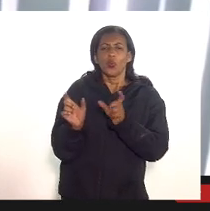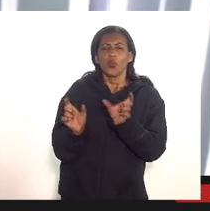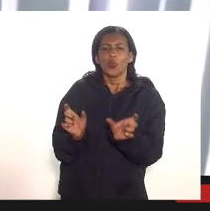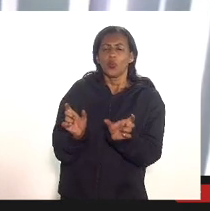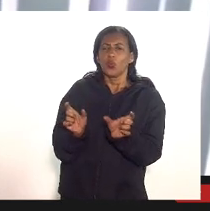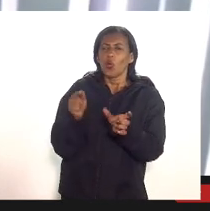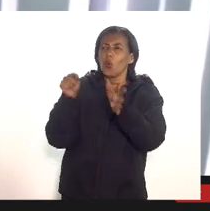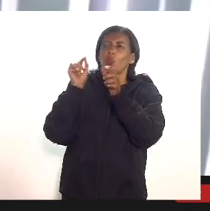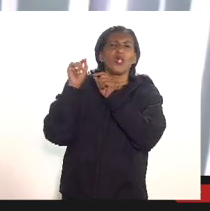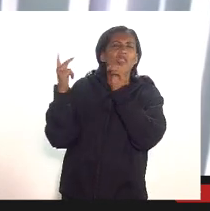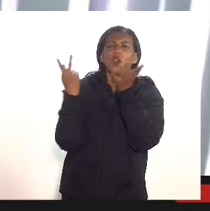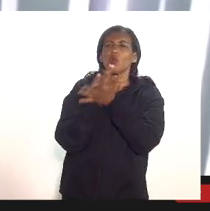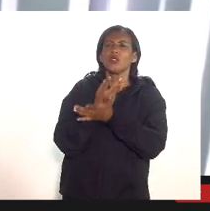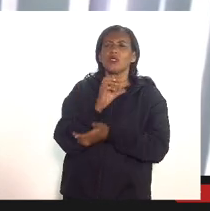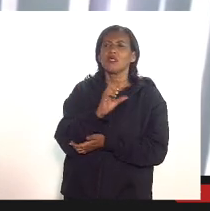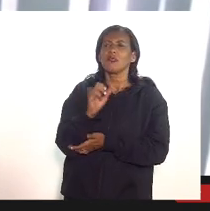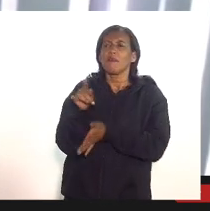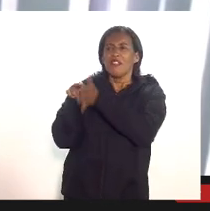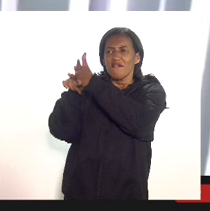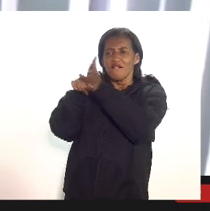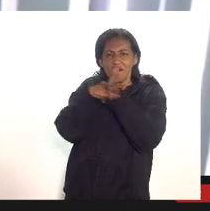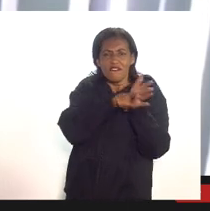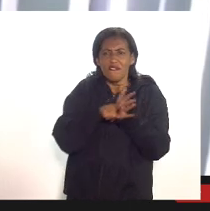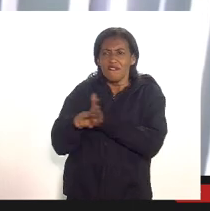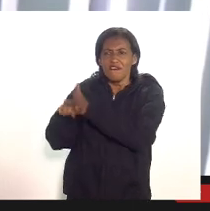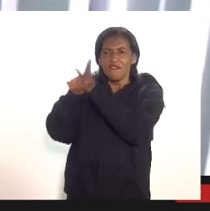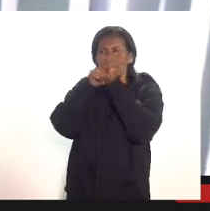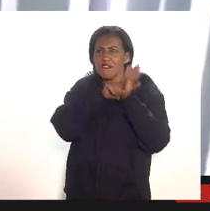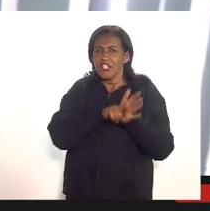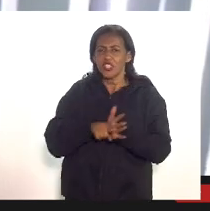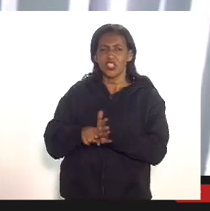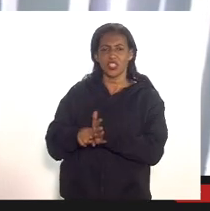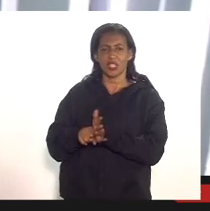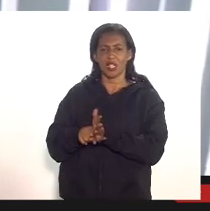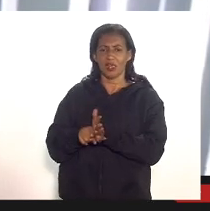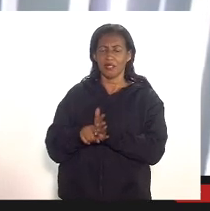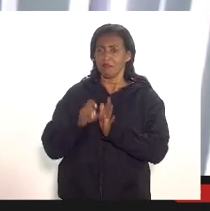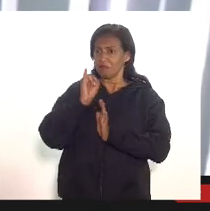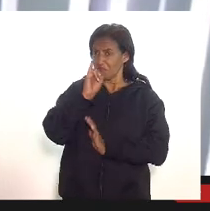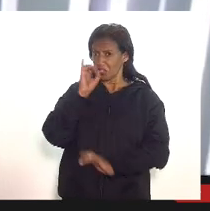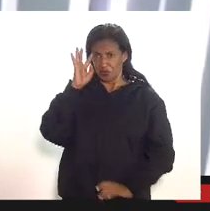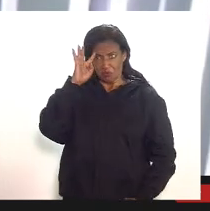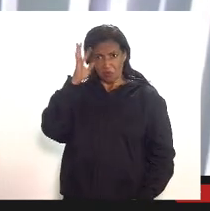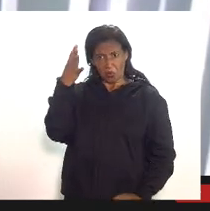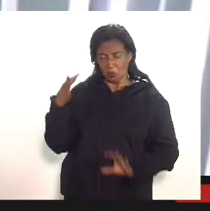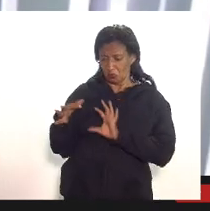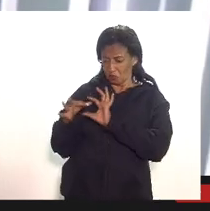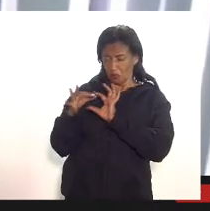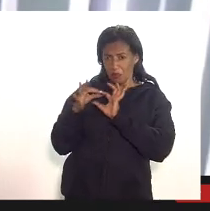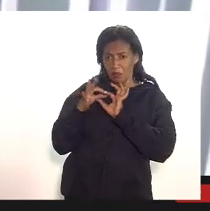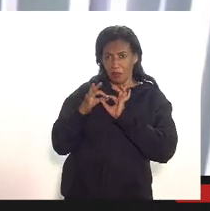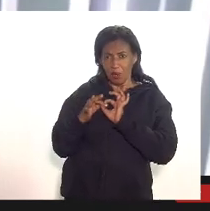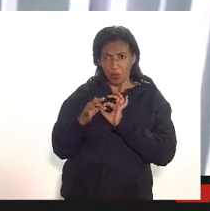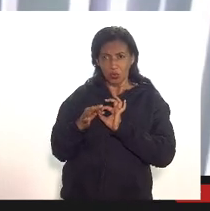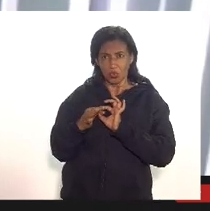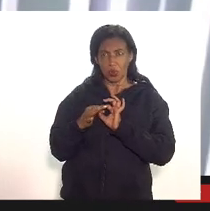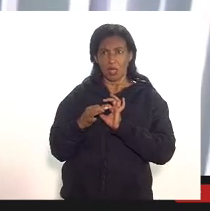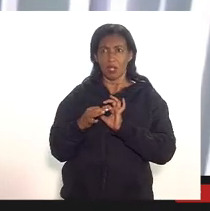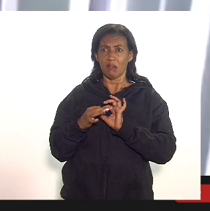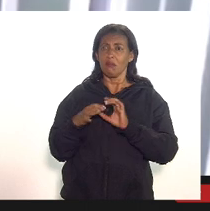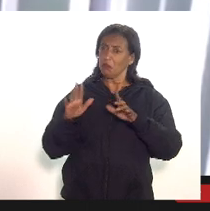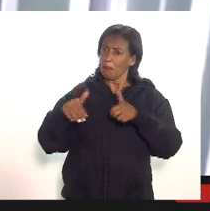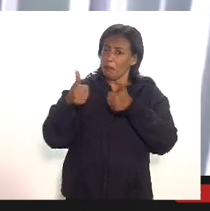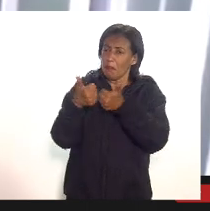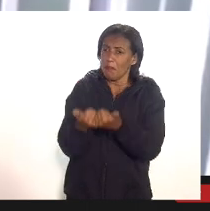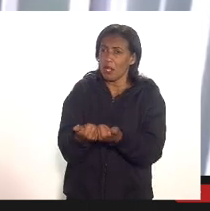investigativo eu não estou aqui para fazer conciliação se houver soluções conciliadoras em encaminhamento dos conciliadores tanto